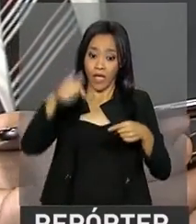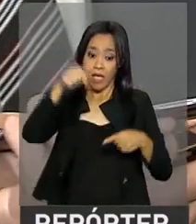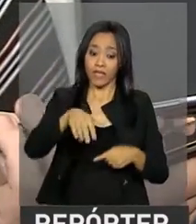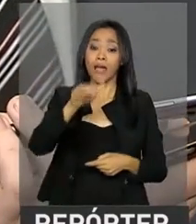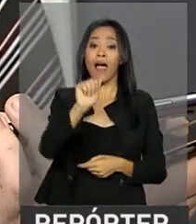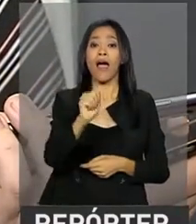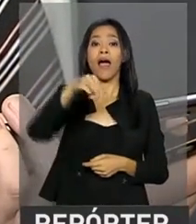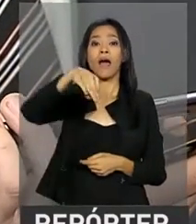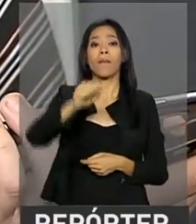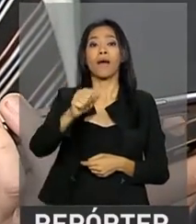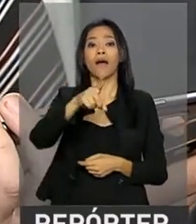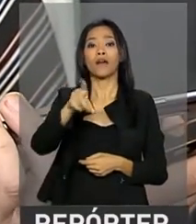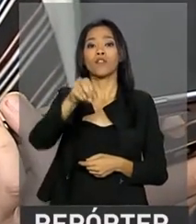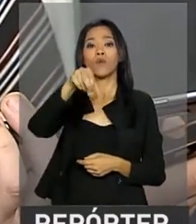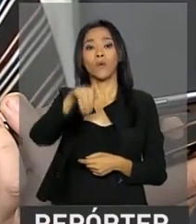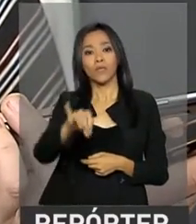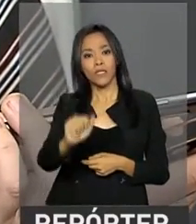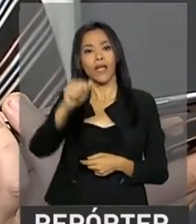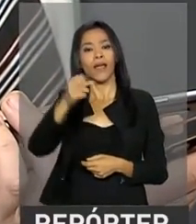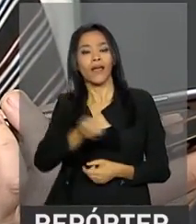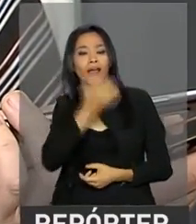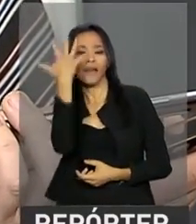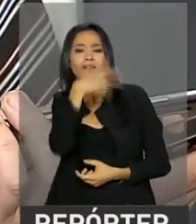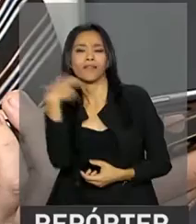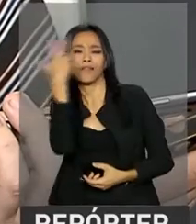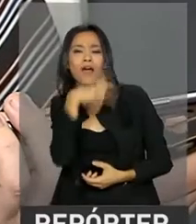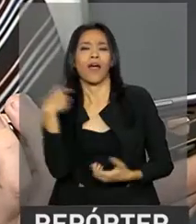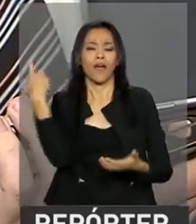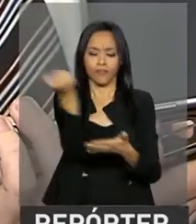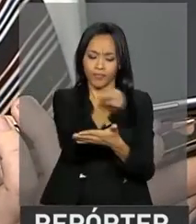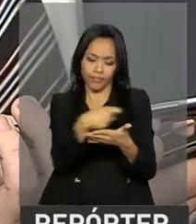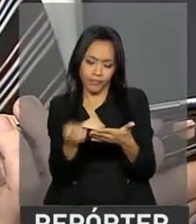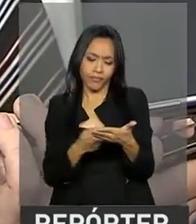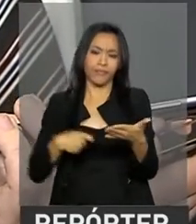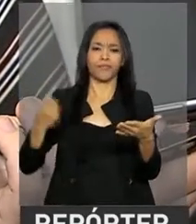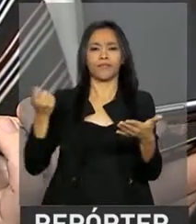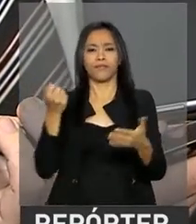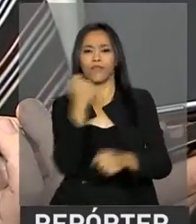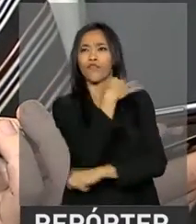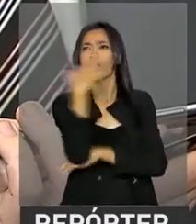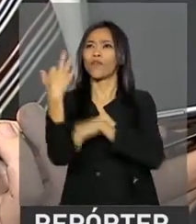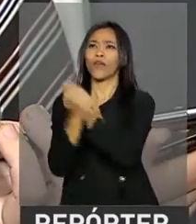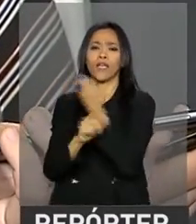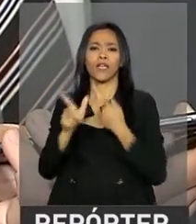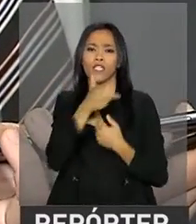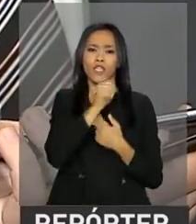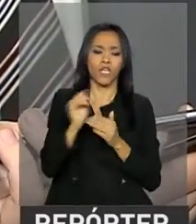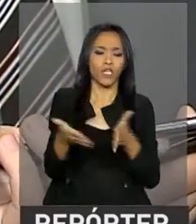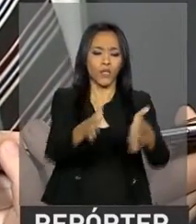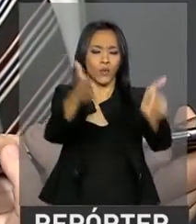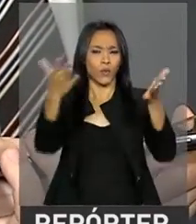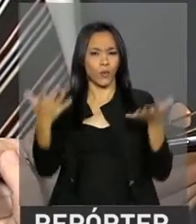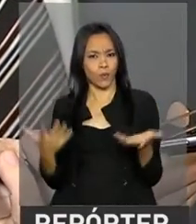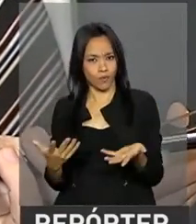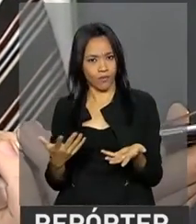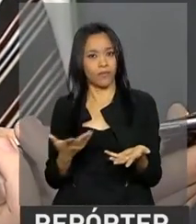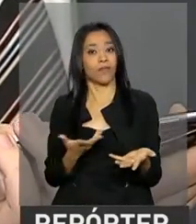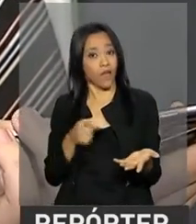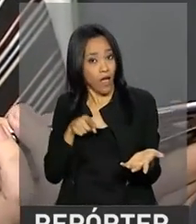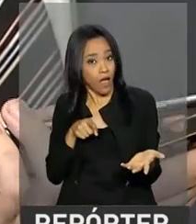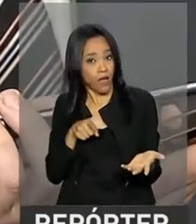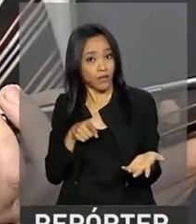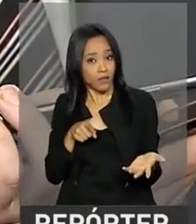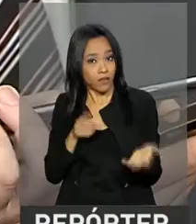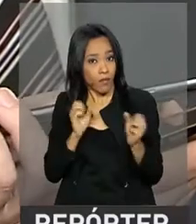prosa e verso, pelas suas riquezas, pelos seus minérios, suas florestas, seus rios, etc., que, sem dúvida, ela